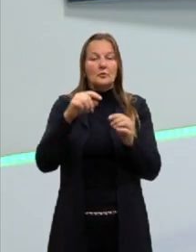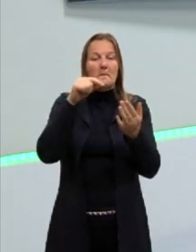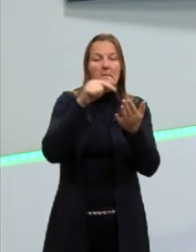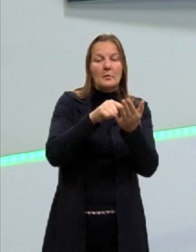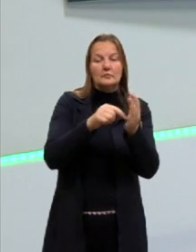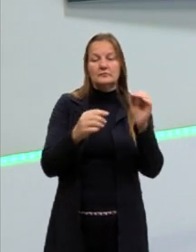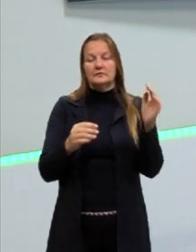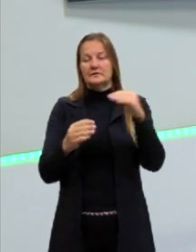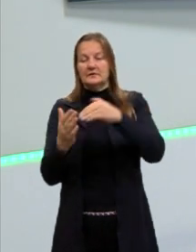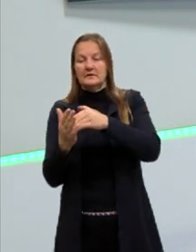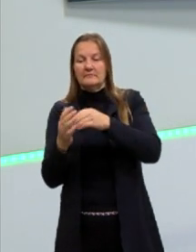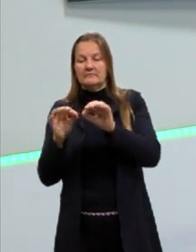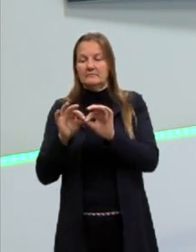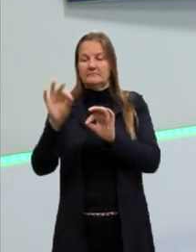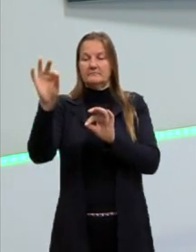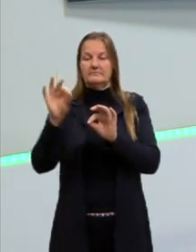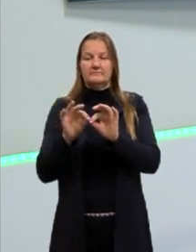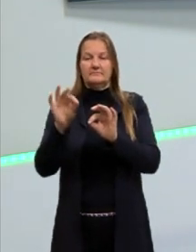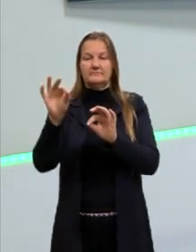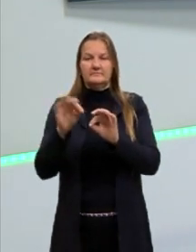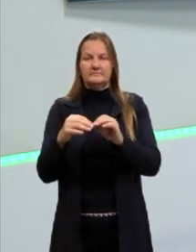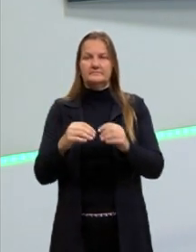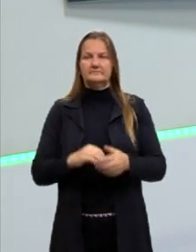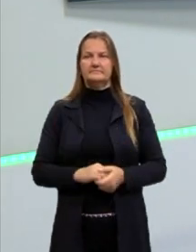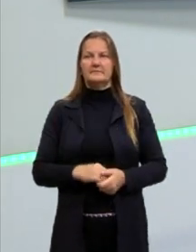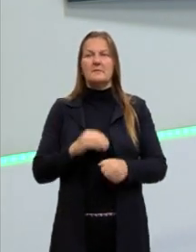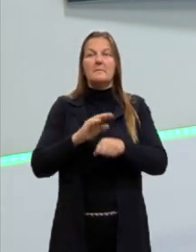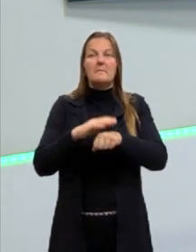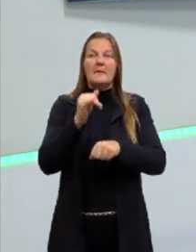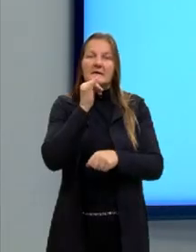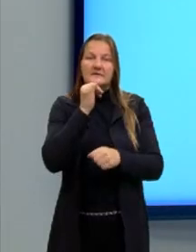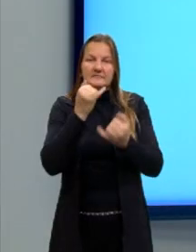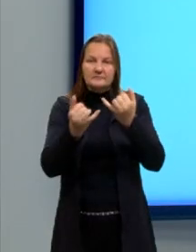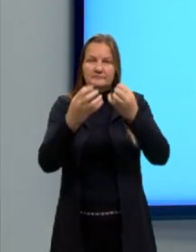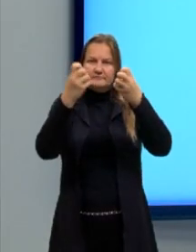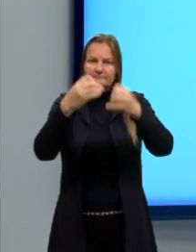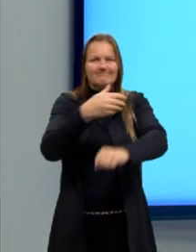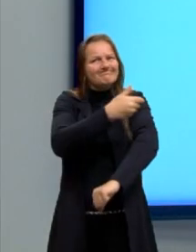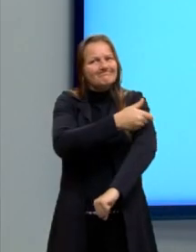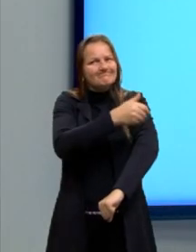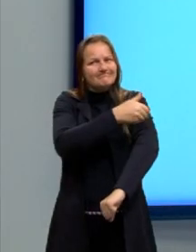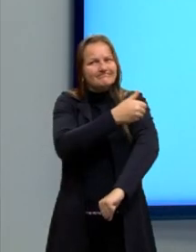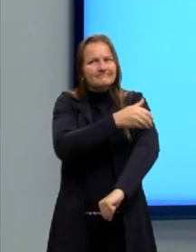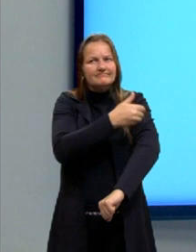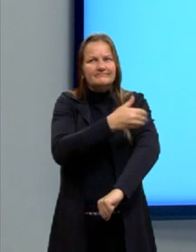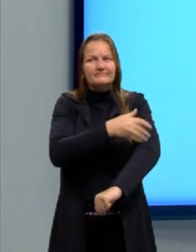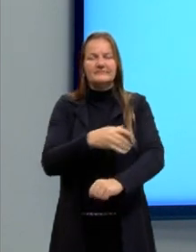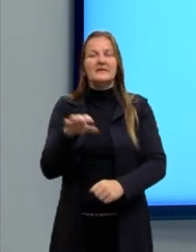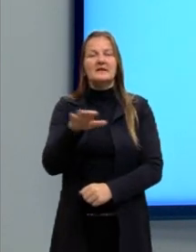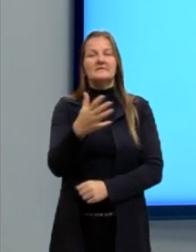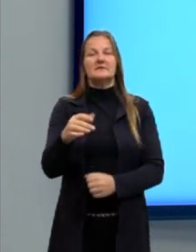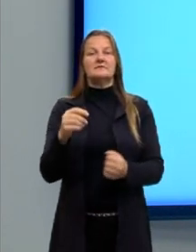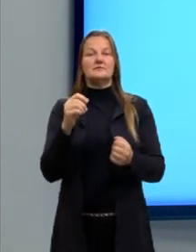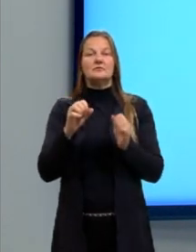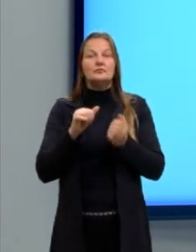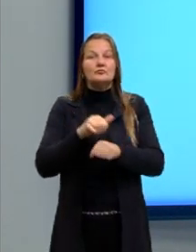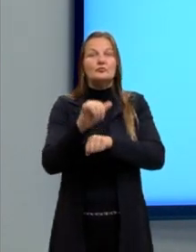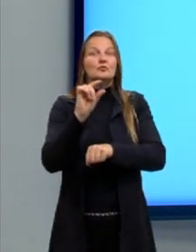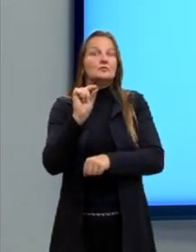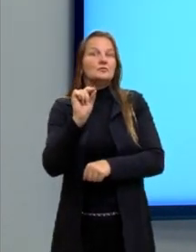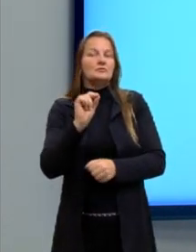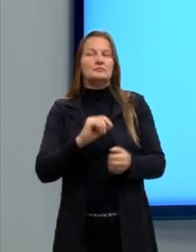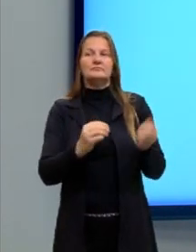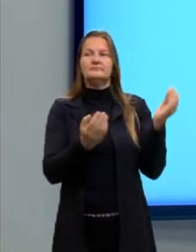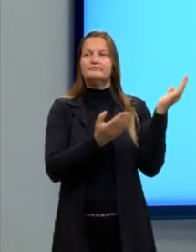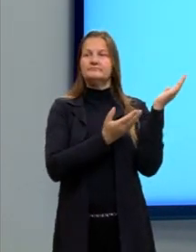e a reta. Eu trouxe mais um exemplo, por quê? Às vezes vai acontecer de que nós